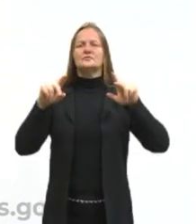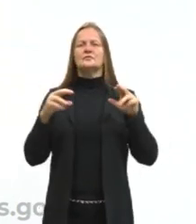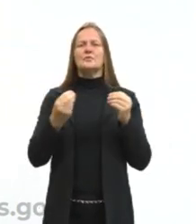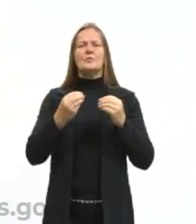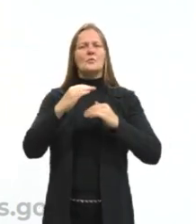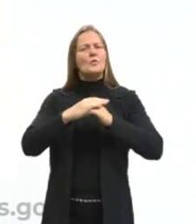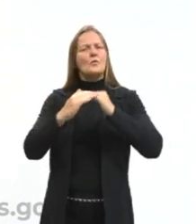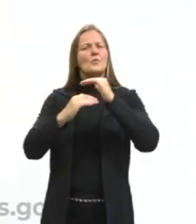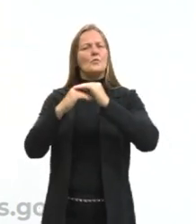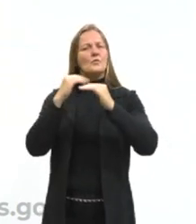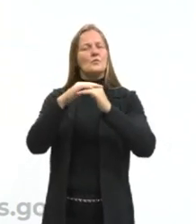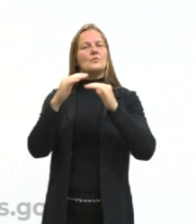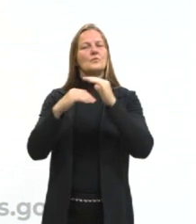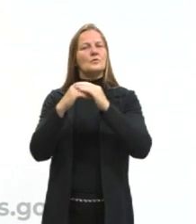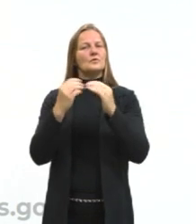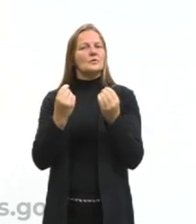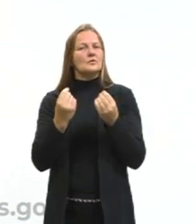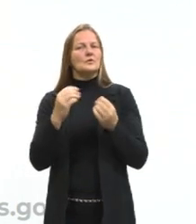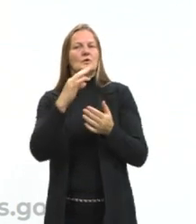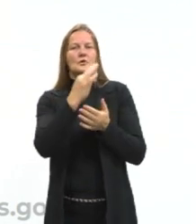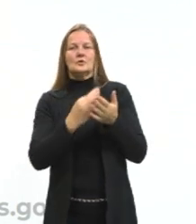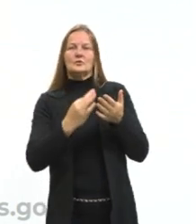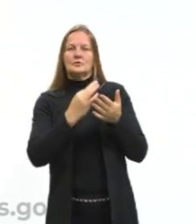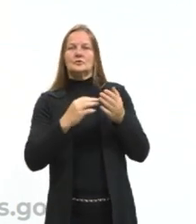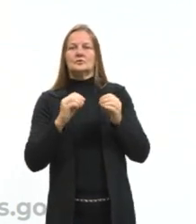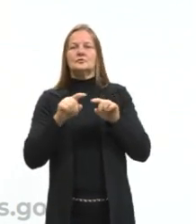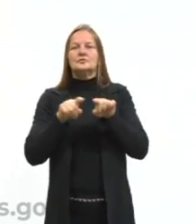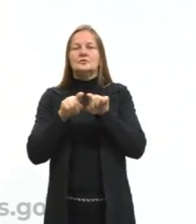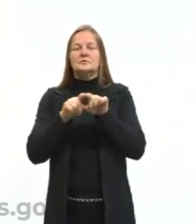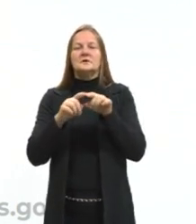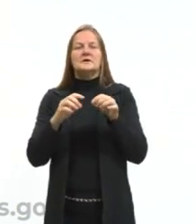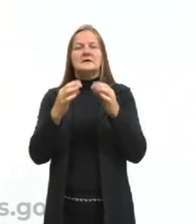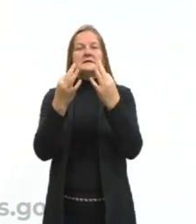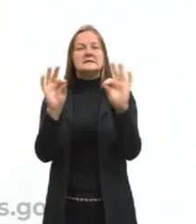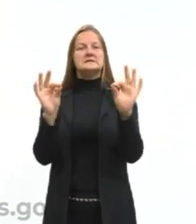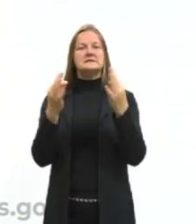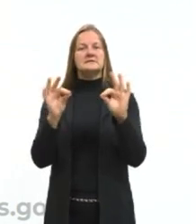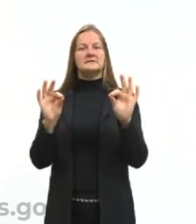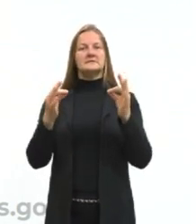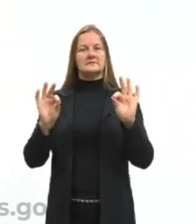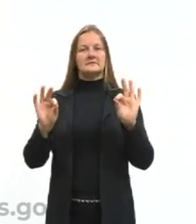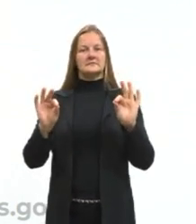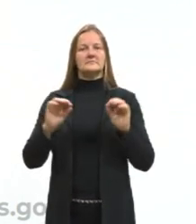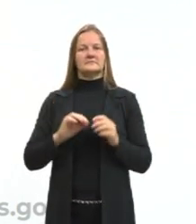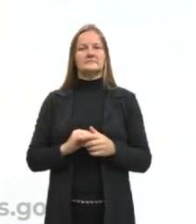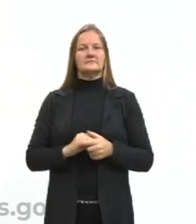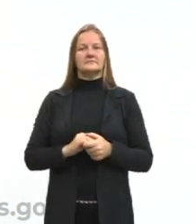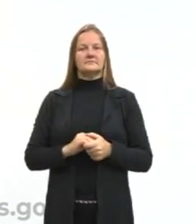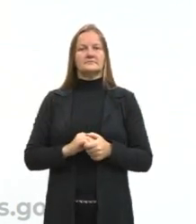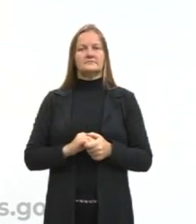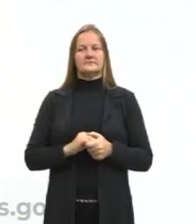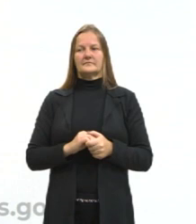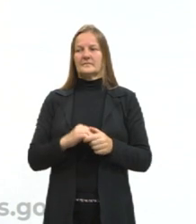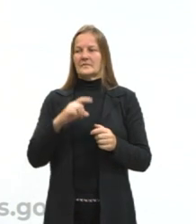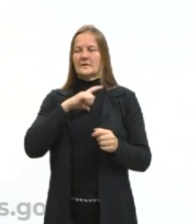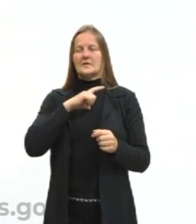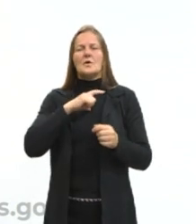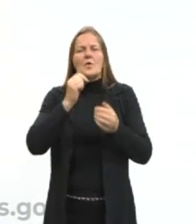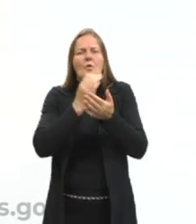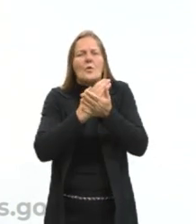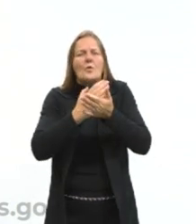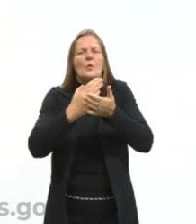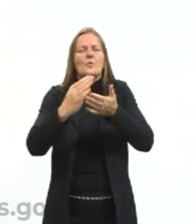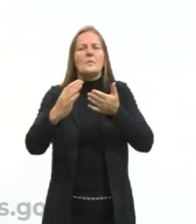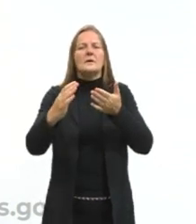construção ou aquilo que a gente chama também de figuras de sintaxe. Hoje, a gente começa